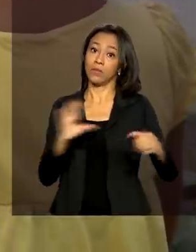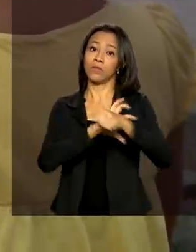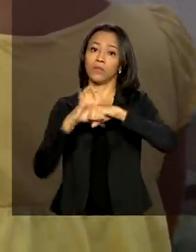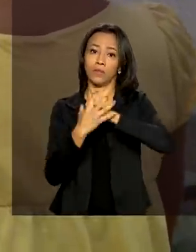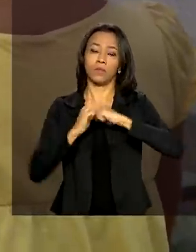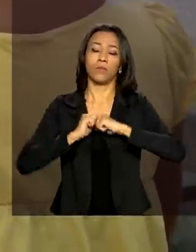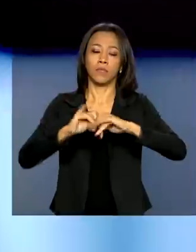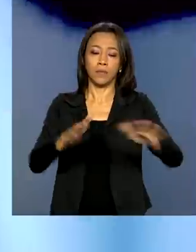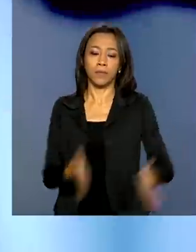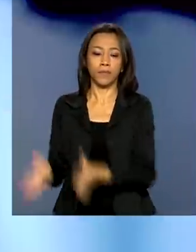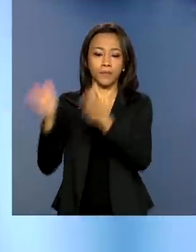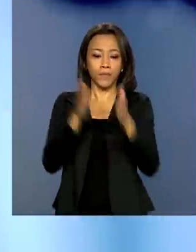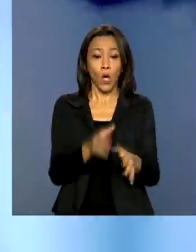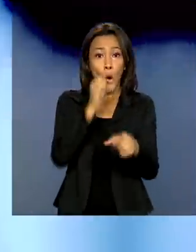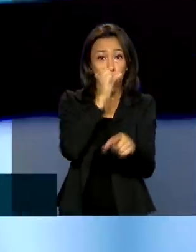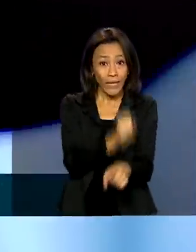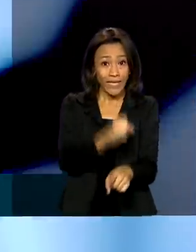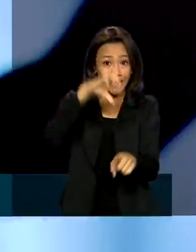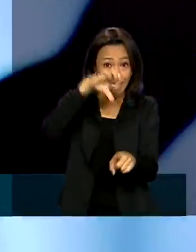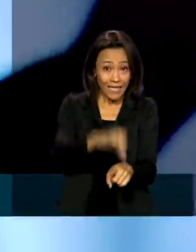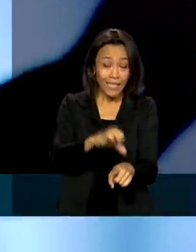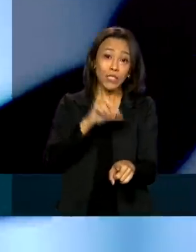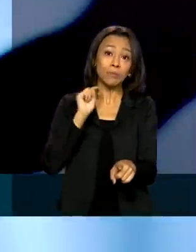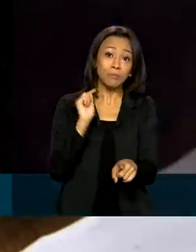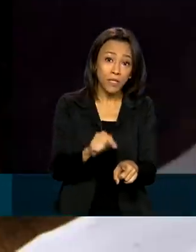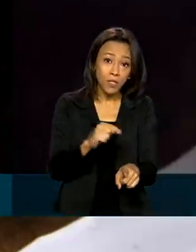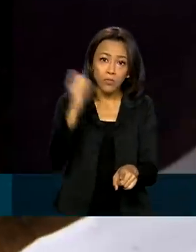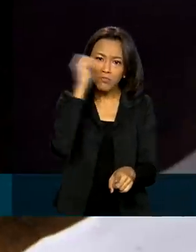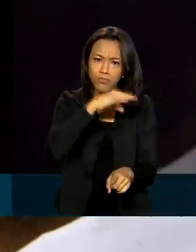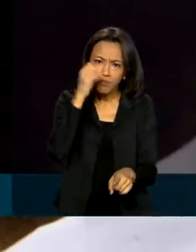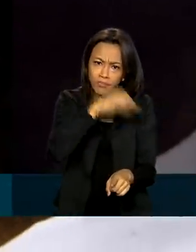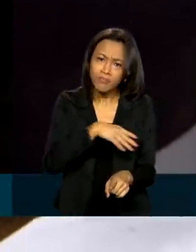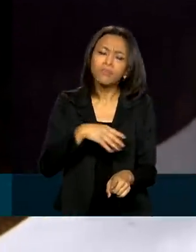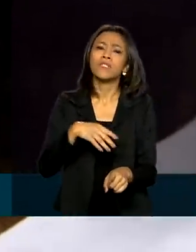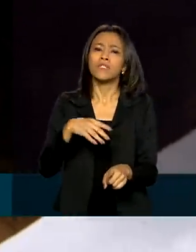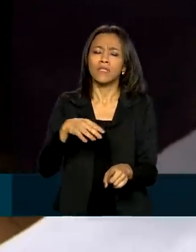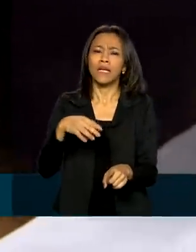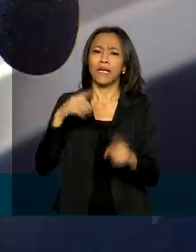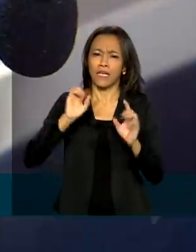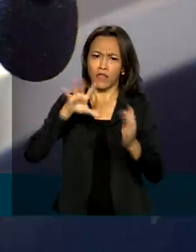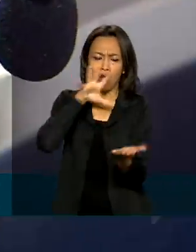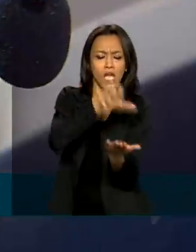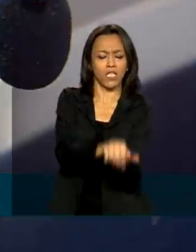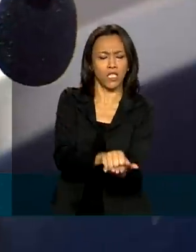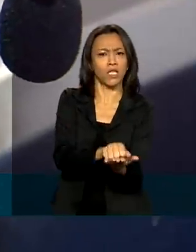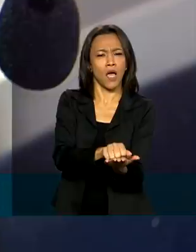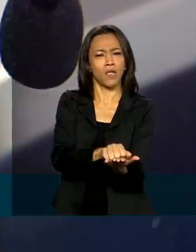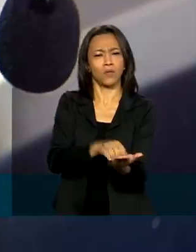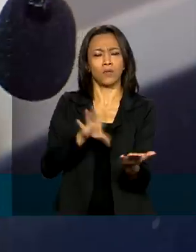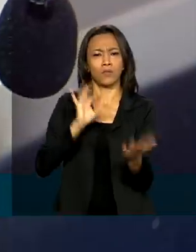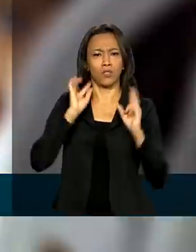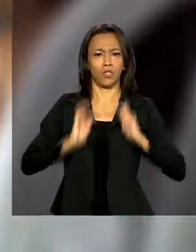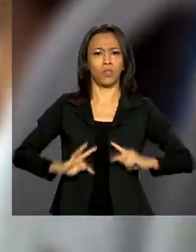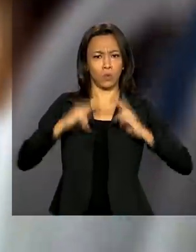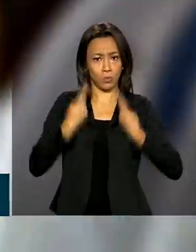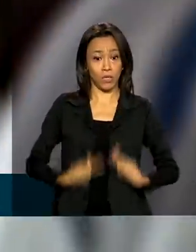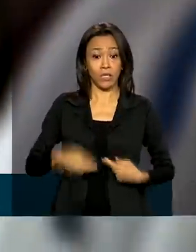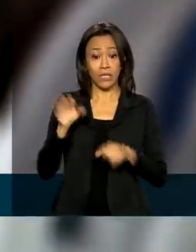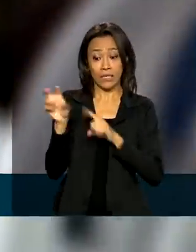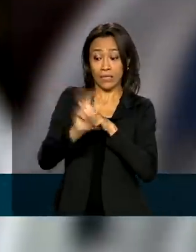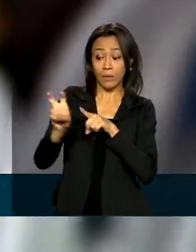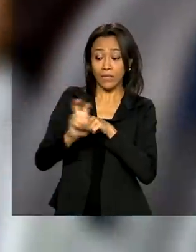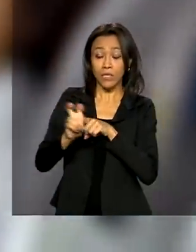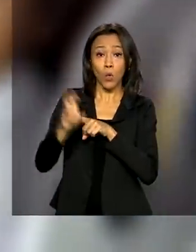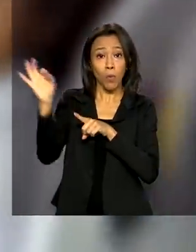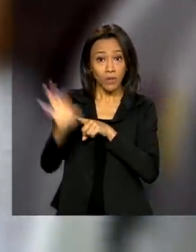Das 87 mil violações dos direitos humanos registradas em 2019, 55% foram contra